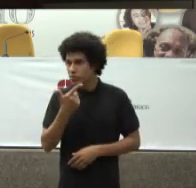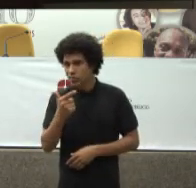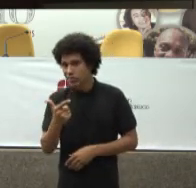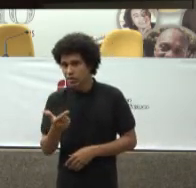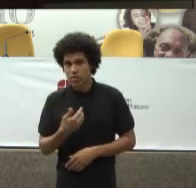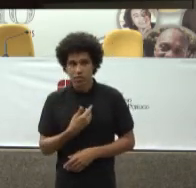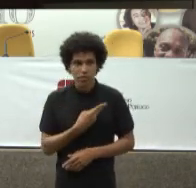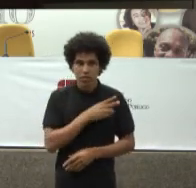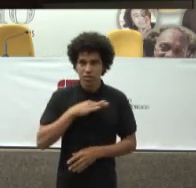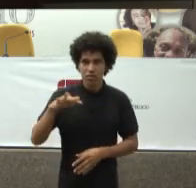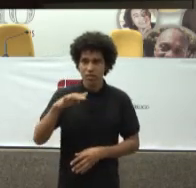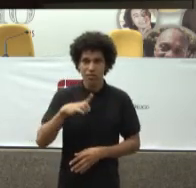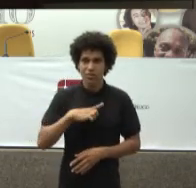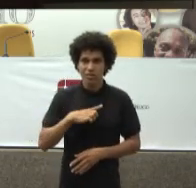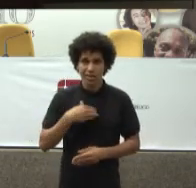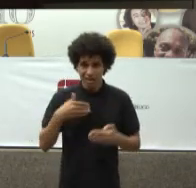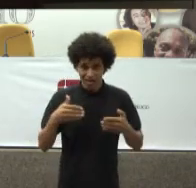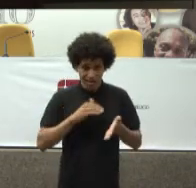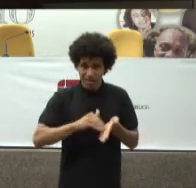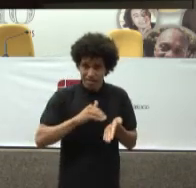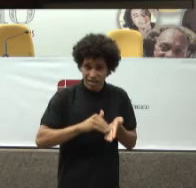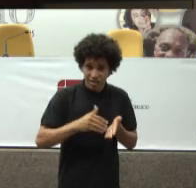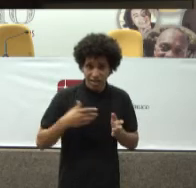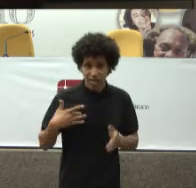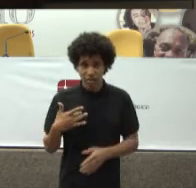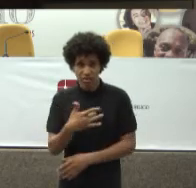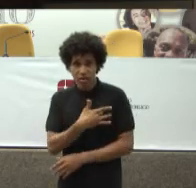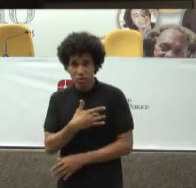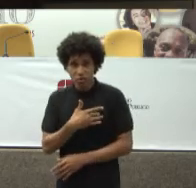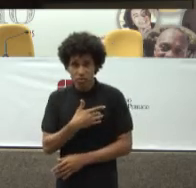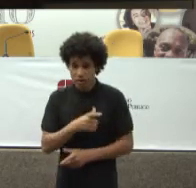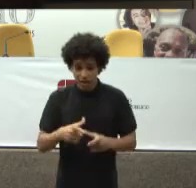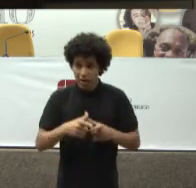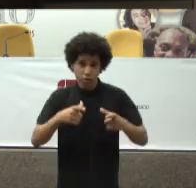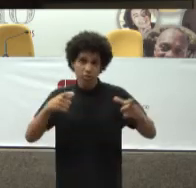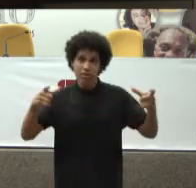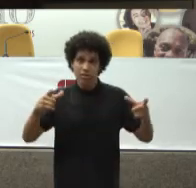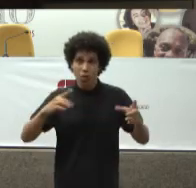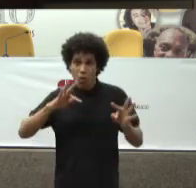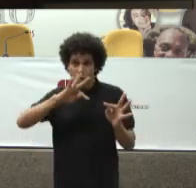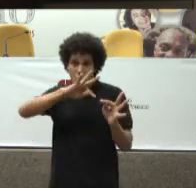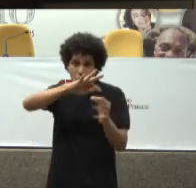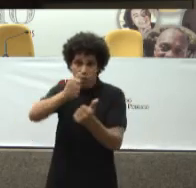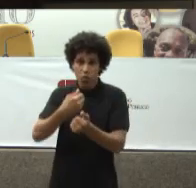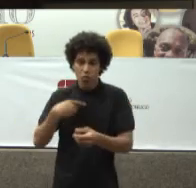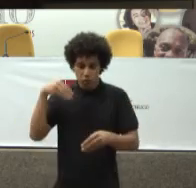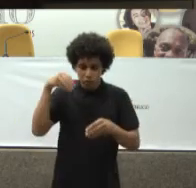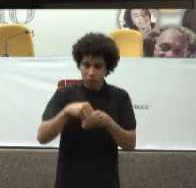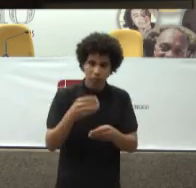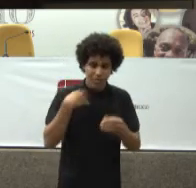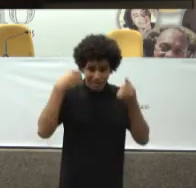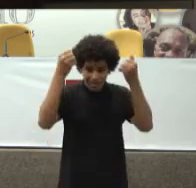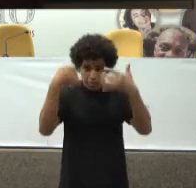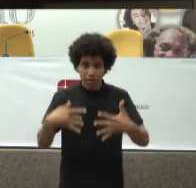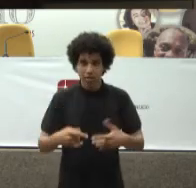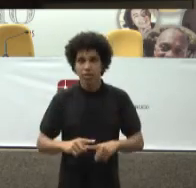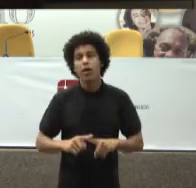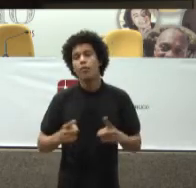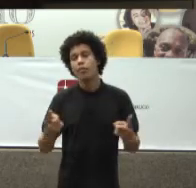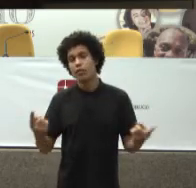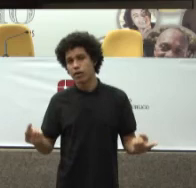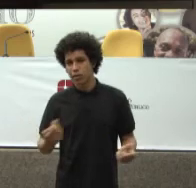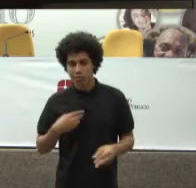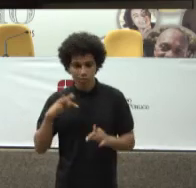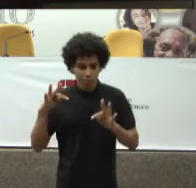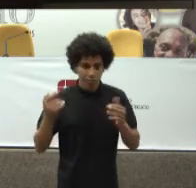Aqui Na Secretaria de Saúde Uma dimensão Completa e detalhada Da judicialização Mas mesmo assim Nós sabemos que